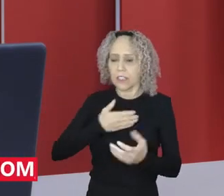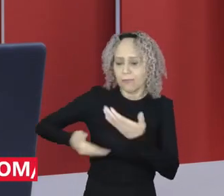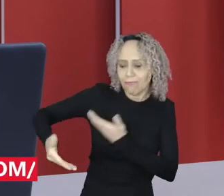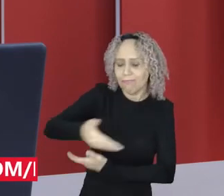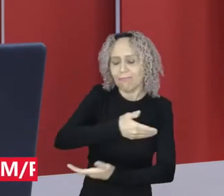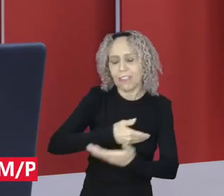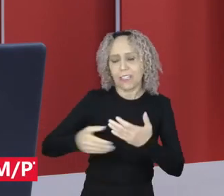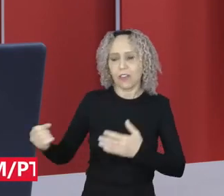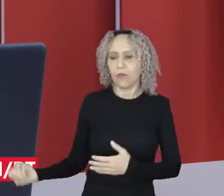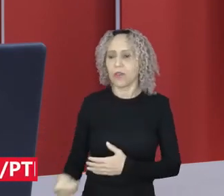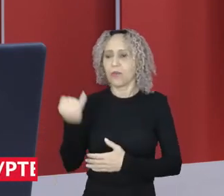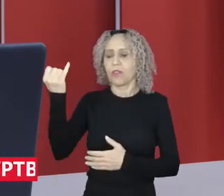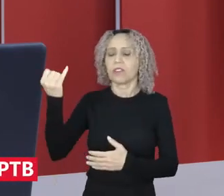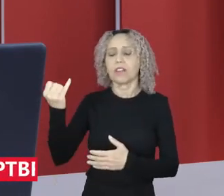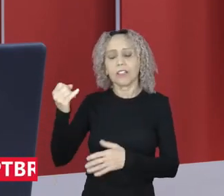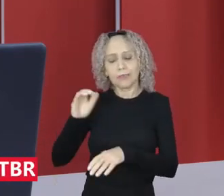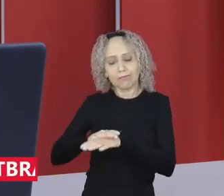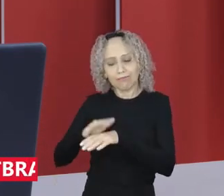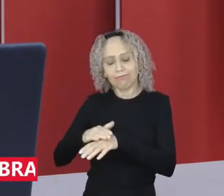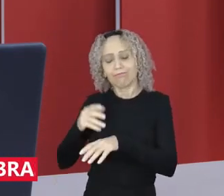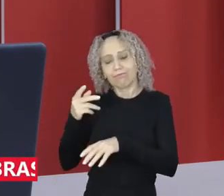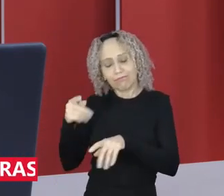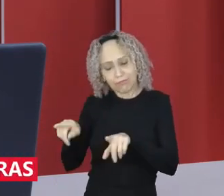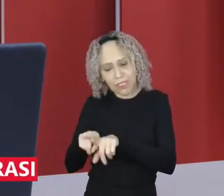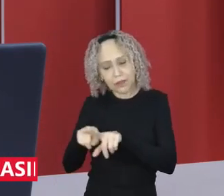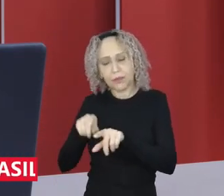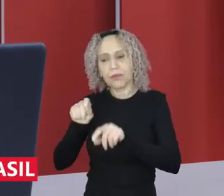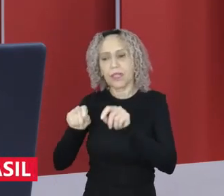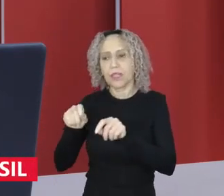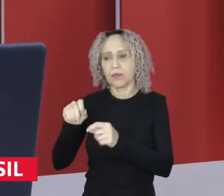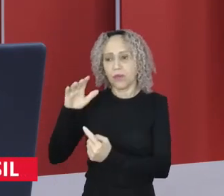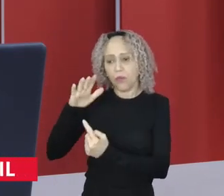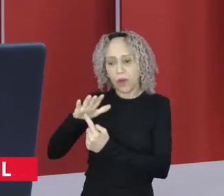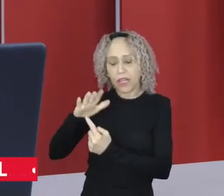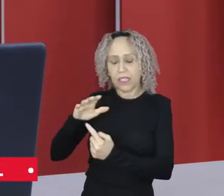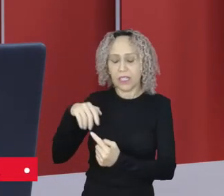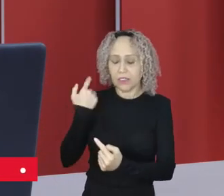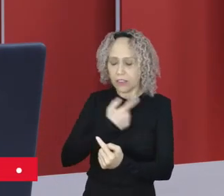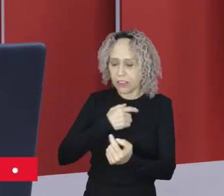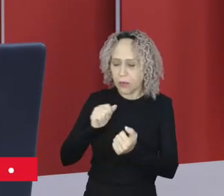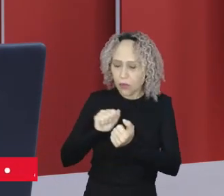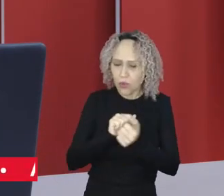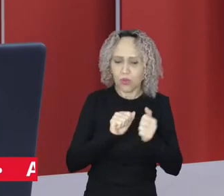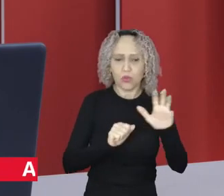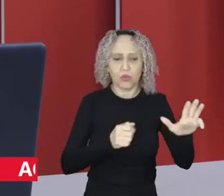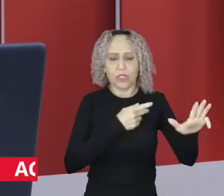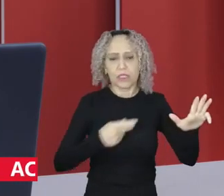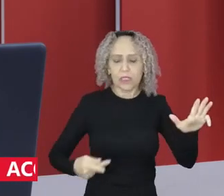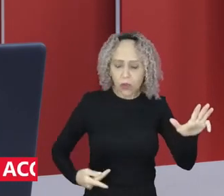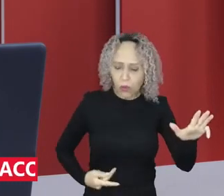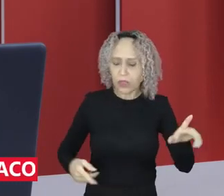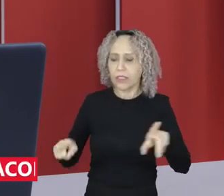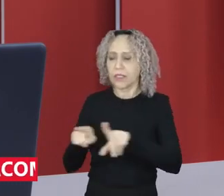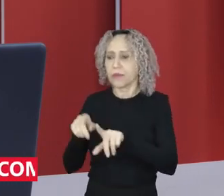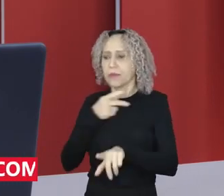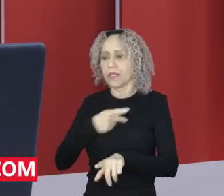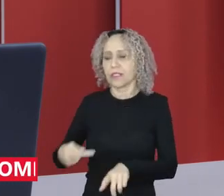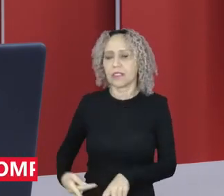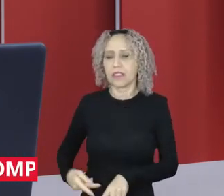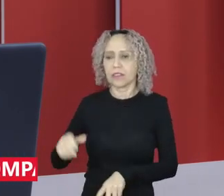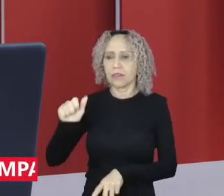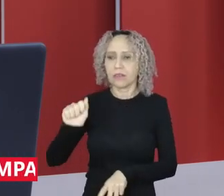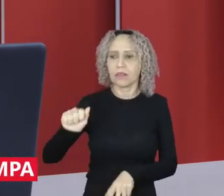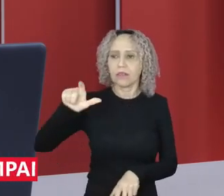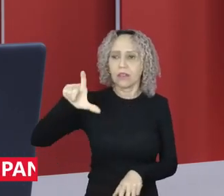estado do Paraná. Somos países vizinhos e irmãos. Estamos juntos, presidente Lula e presidente Alberto Fernandes. Aqui, que